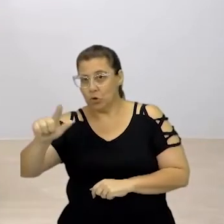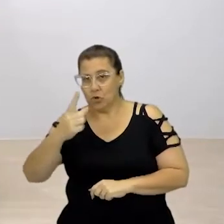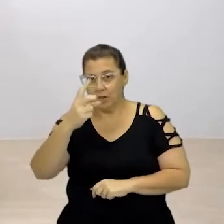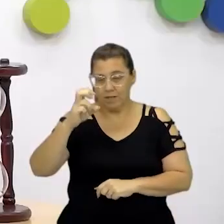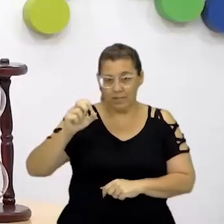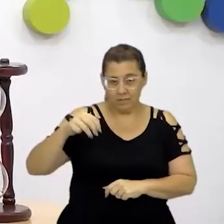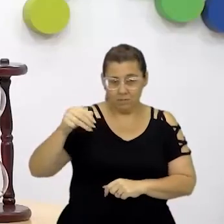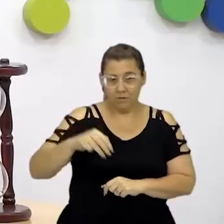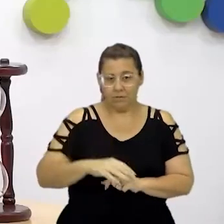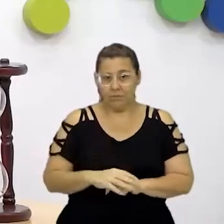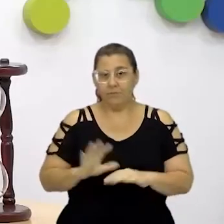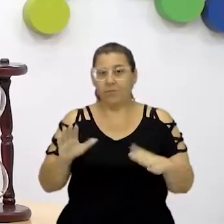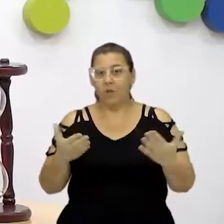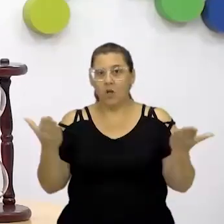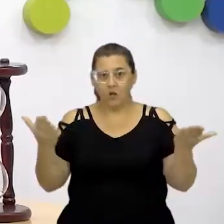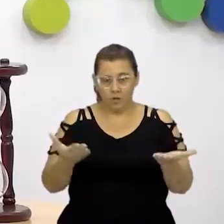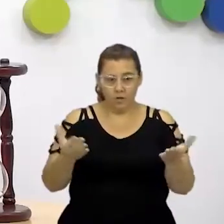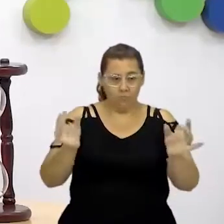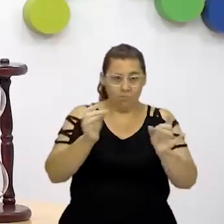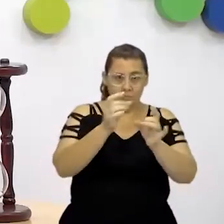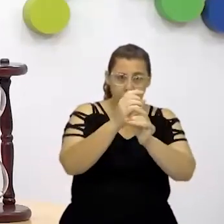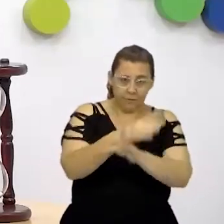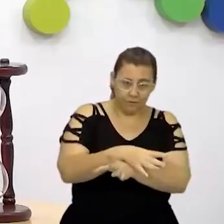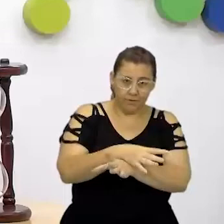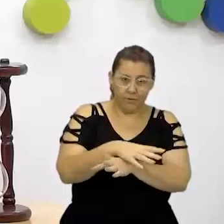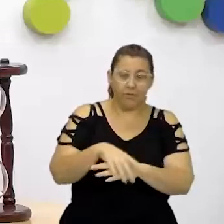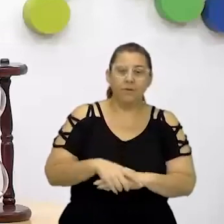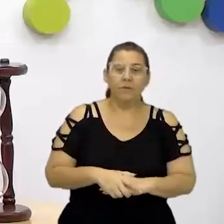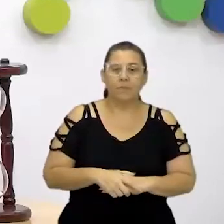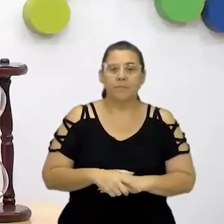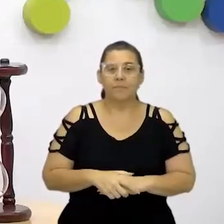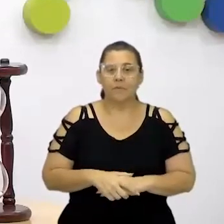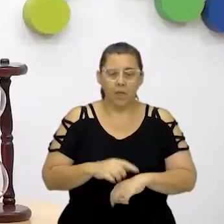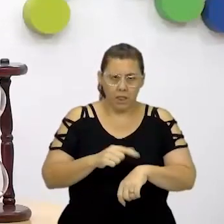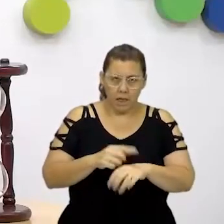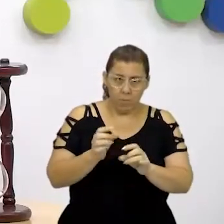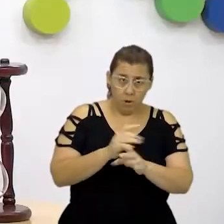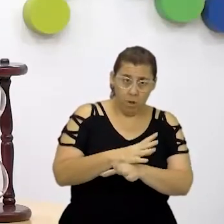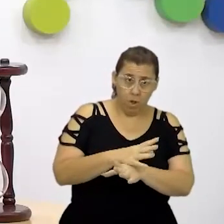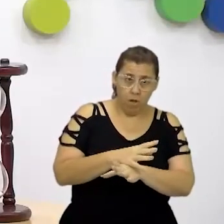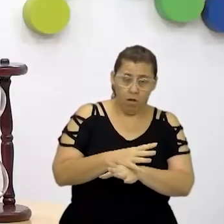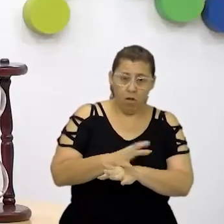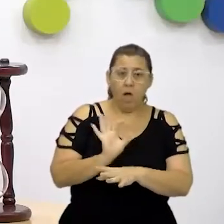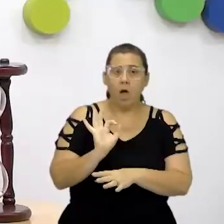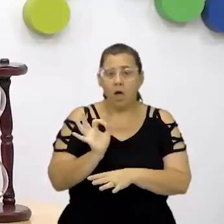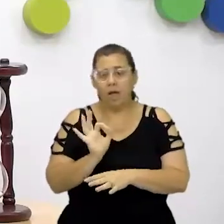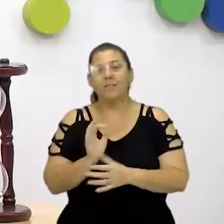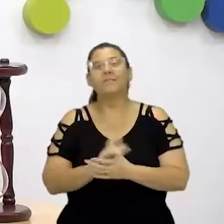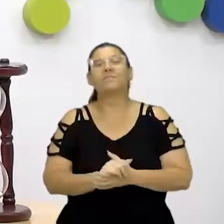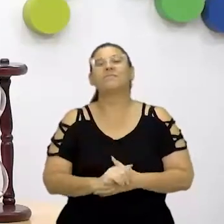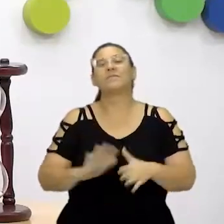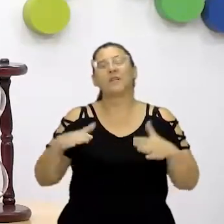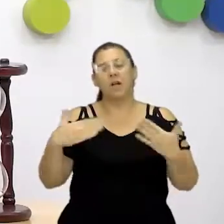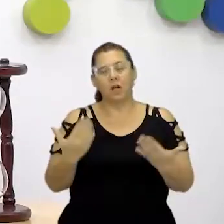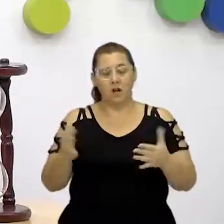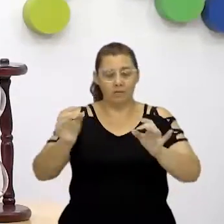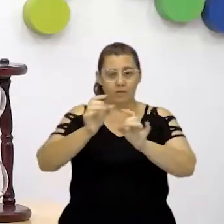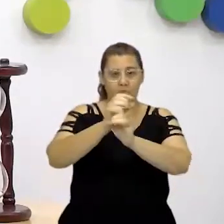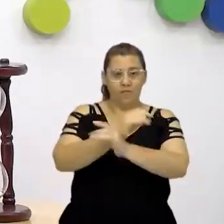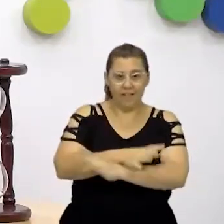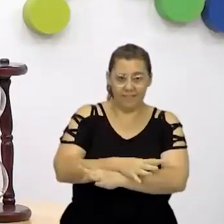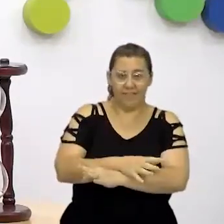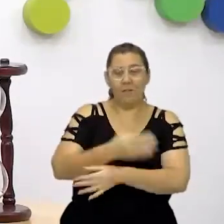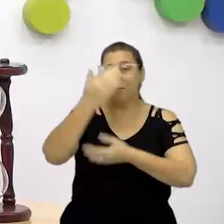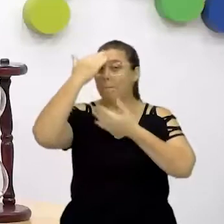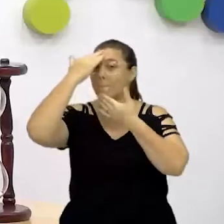minutos. Então, acho que aqui a gente encerra, né? Tá certo, acabou o nosso tempo aqui, né? Com eles, acabou. Então, olha só, a gente vai encerrar aqui.